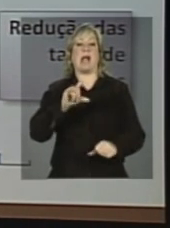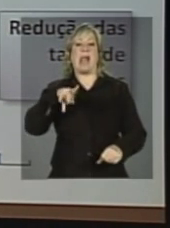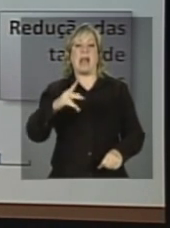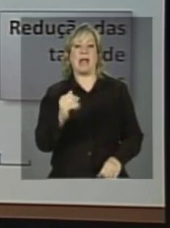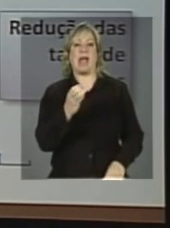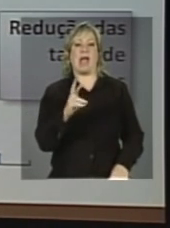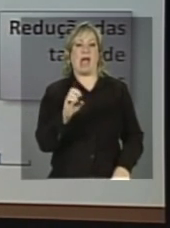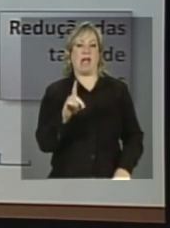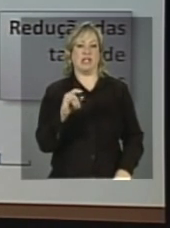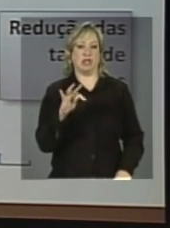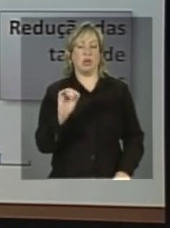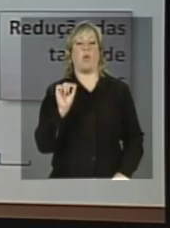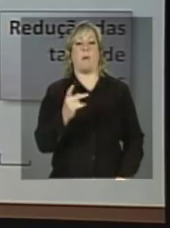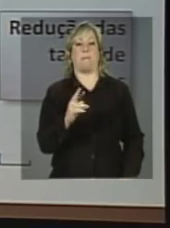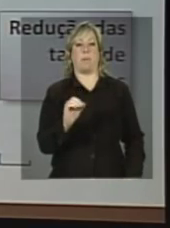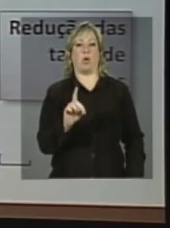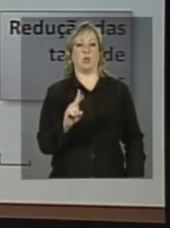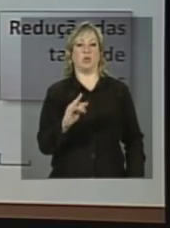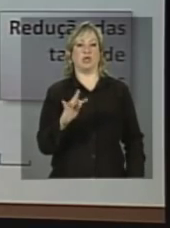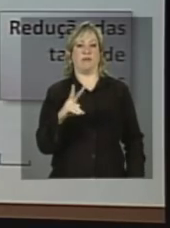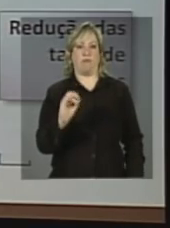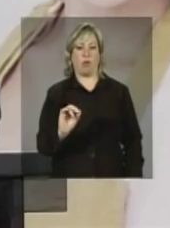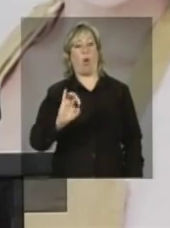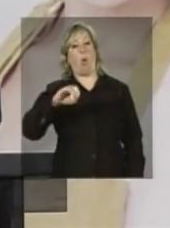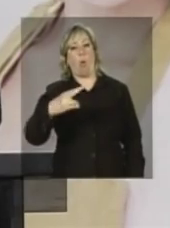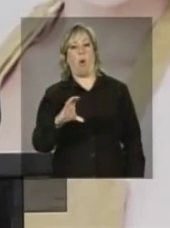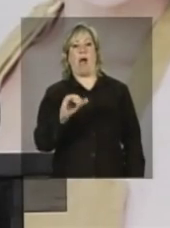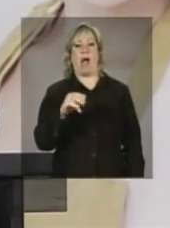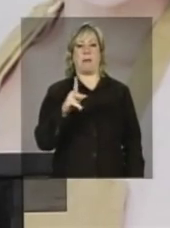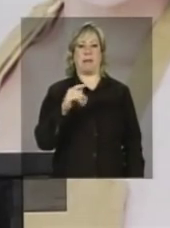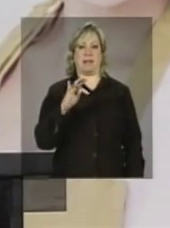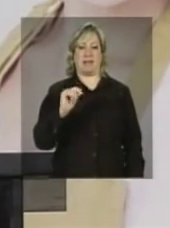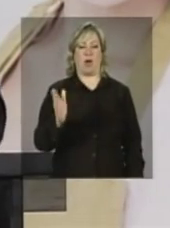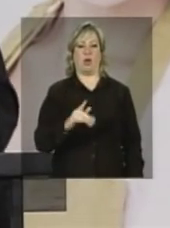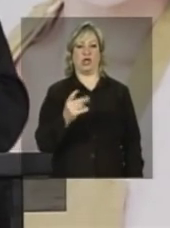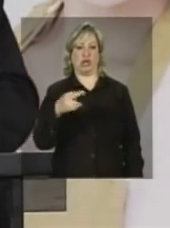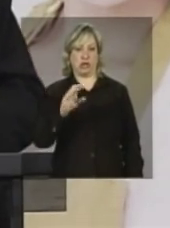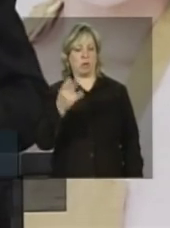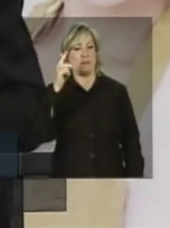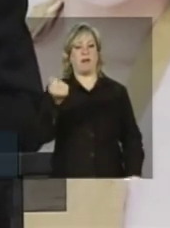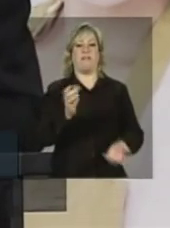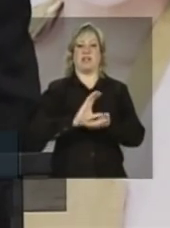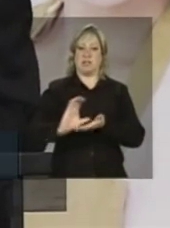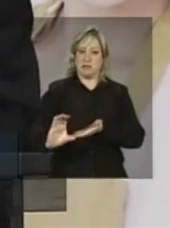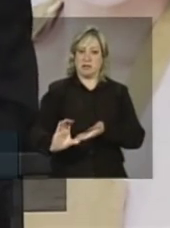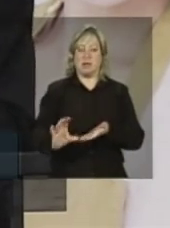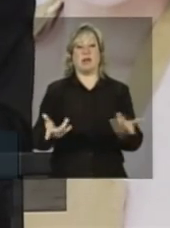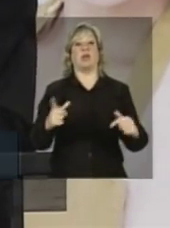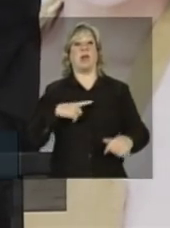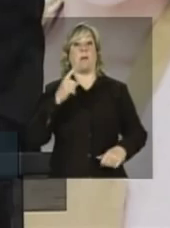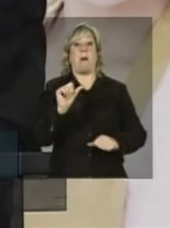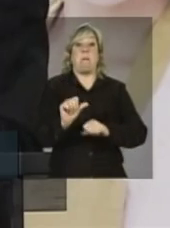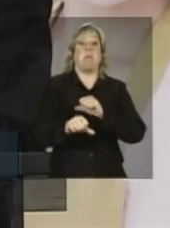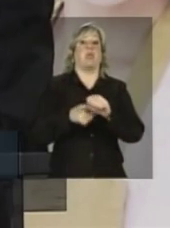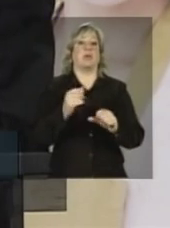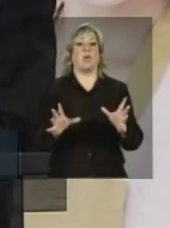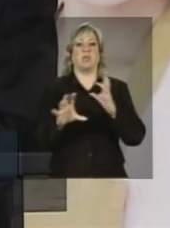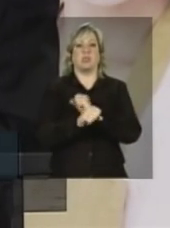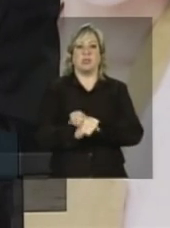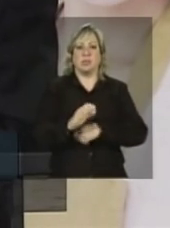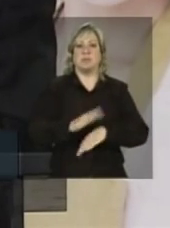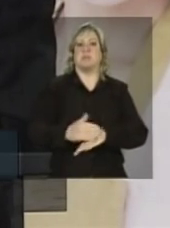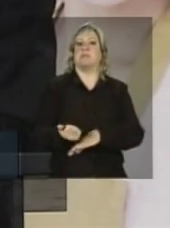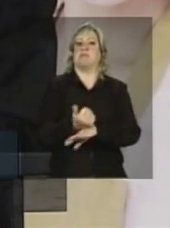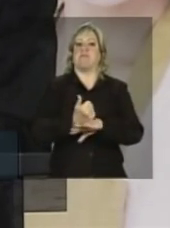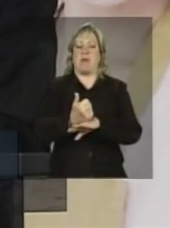de crédito produtivo, ou capital de giro, ou para investimento. Portanto, há uma mudança qualitativa